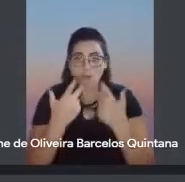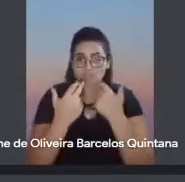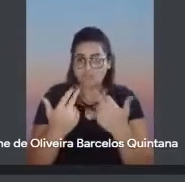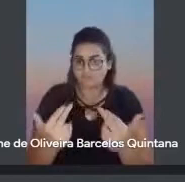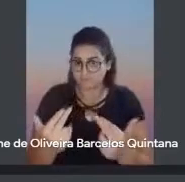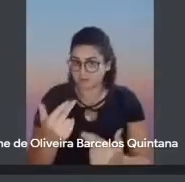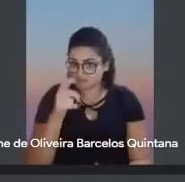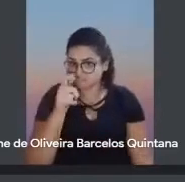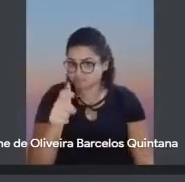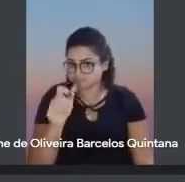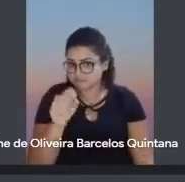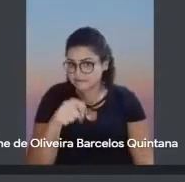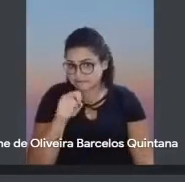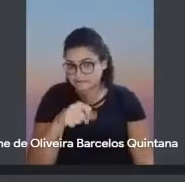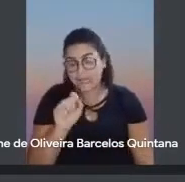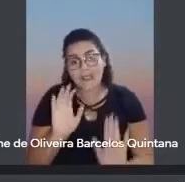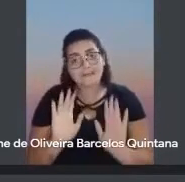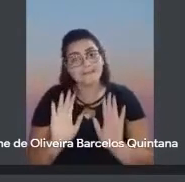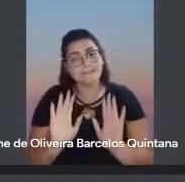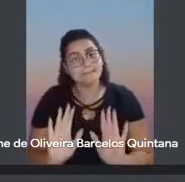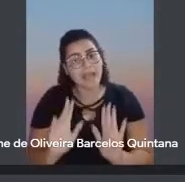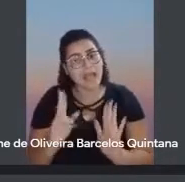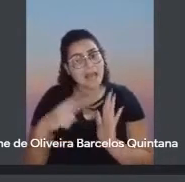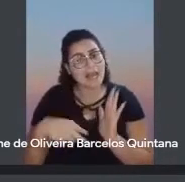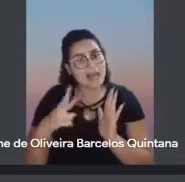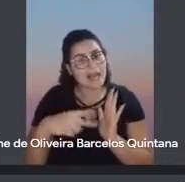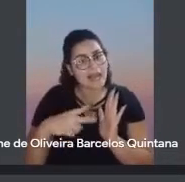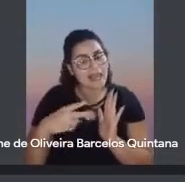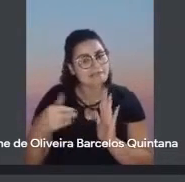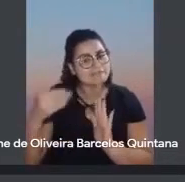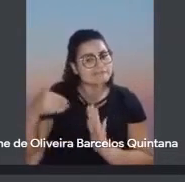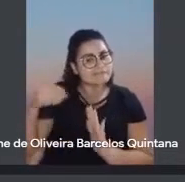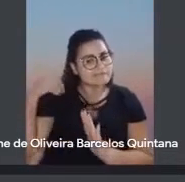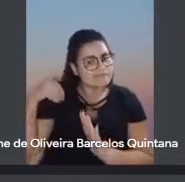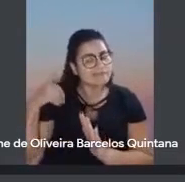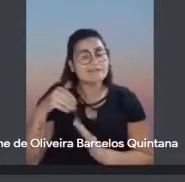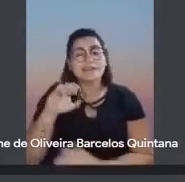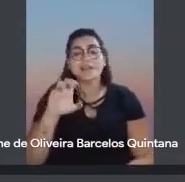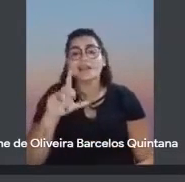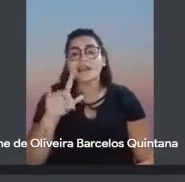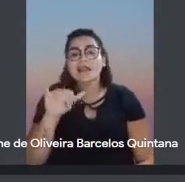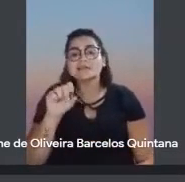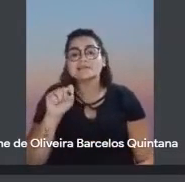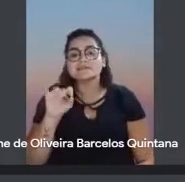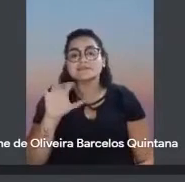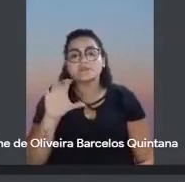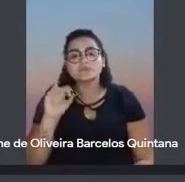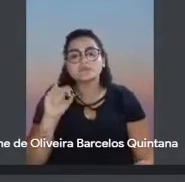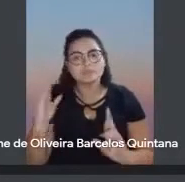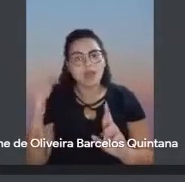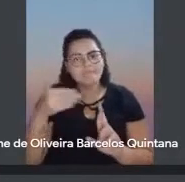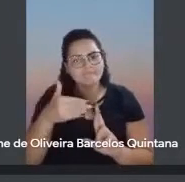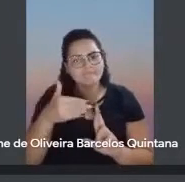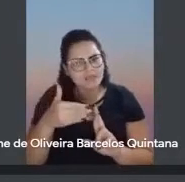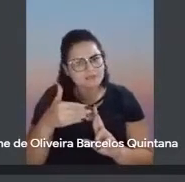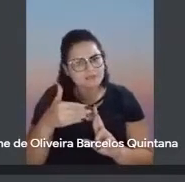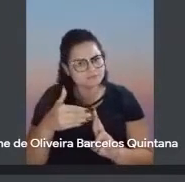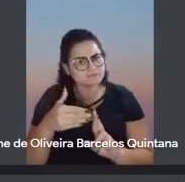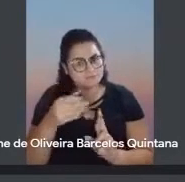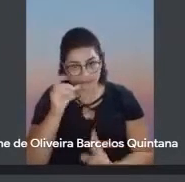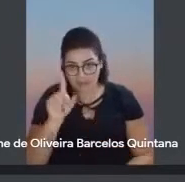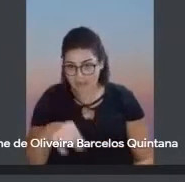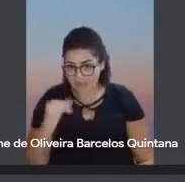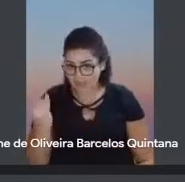mas, assim, eu acho que ler os clássicos é muito importante. Então, eu... Antes da gente